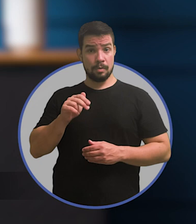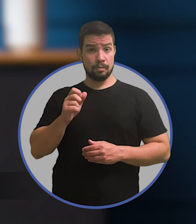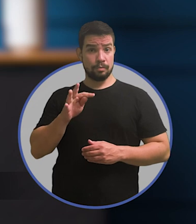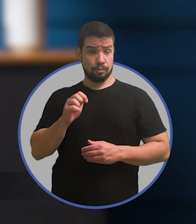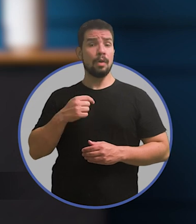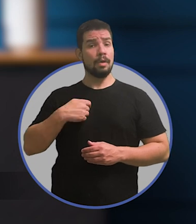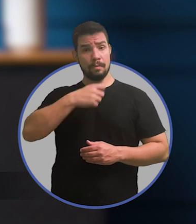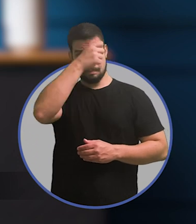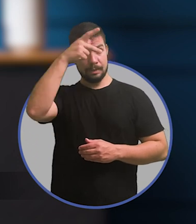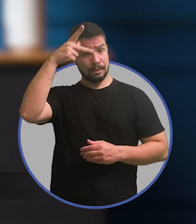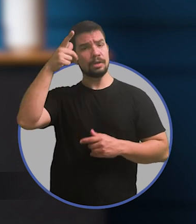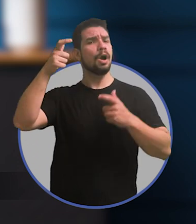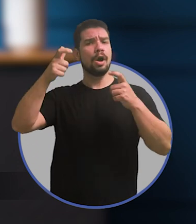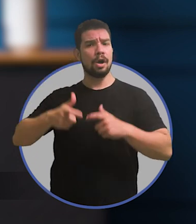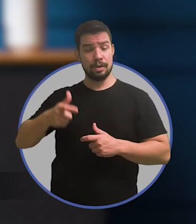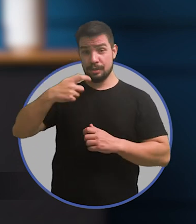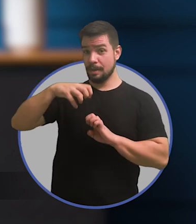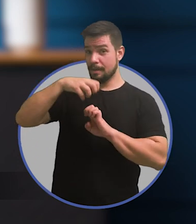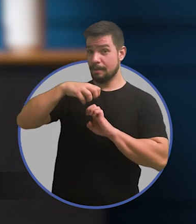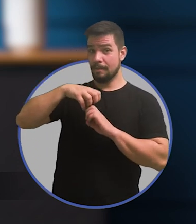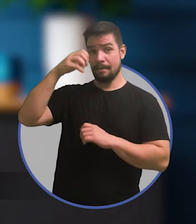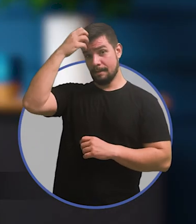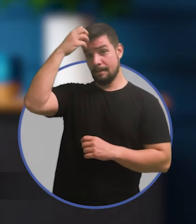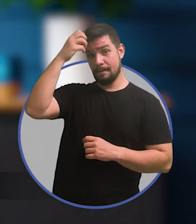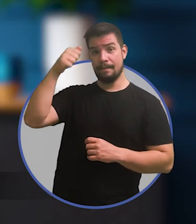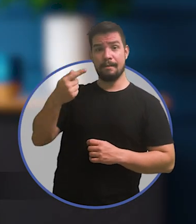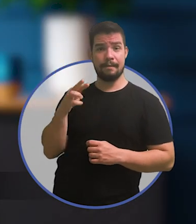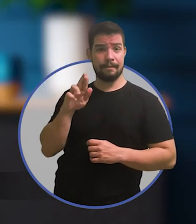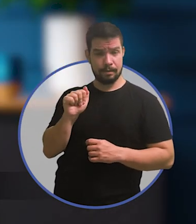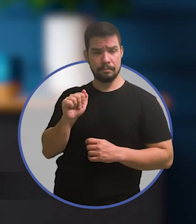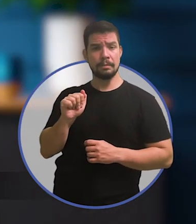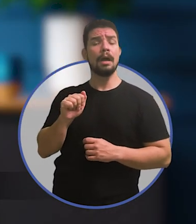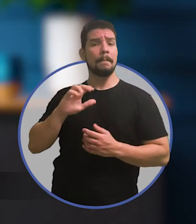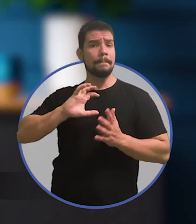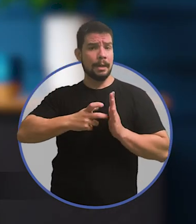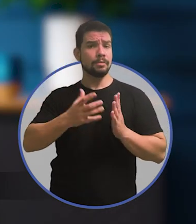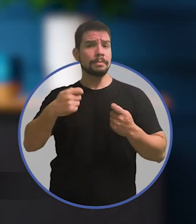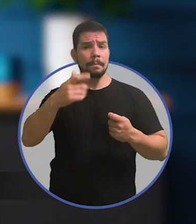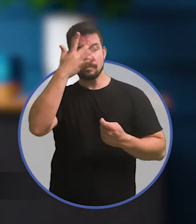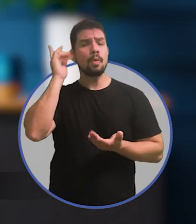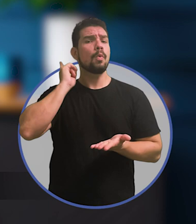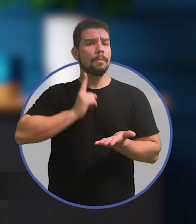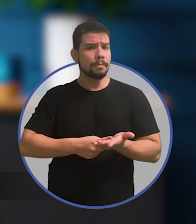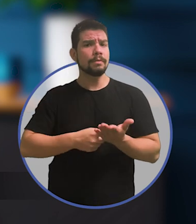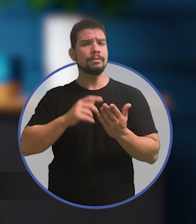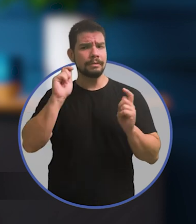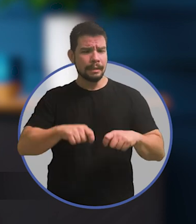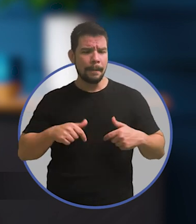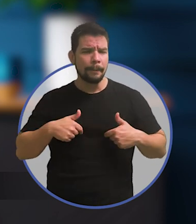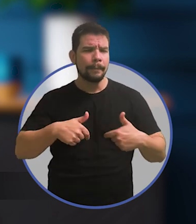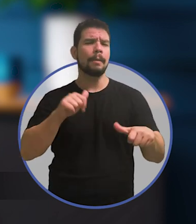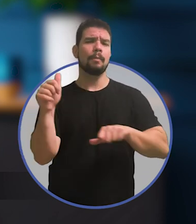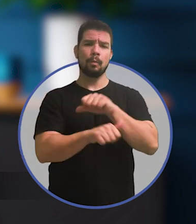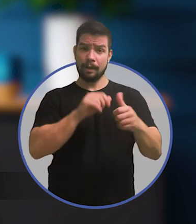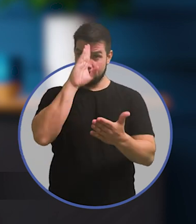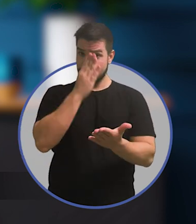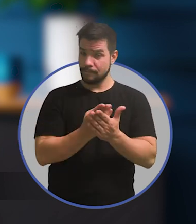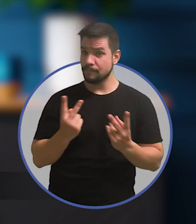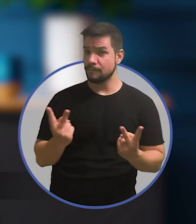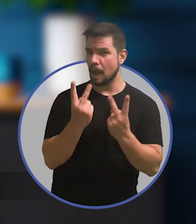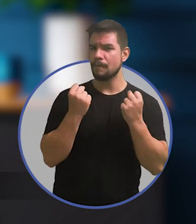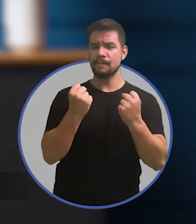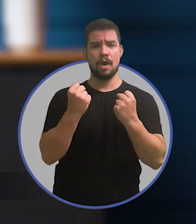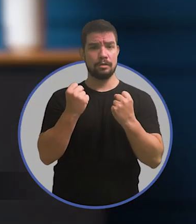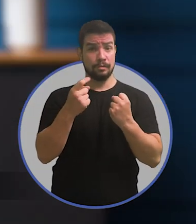Augusto, presidente municipal do Republicanos em Angra dos Reis. Nosso partido precisa de pessoas comprometidas que queiram fazer a diferença e que acreditem em